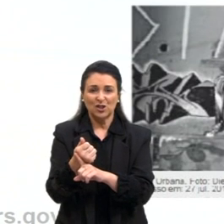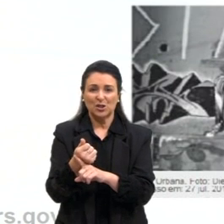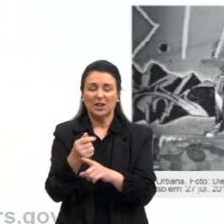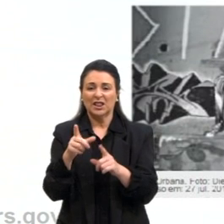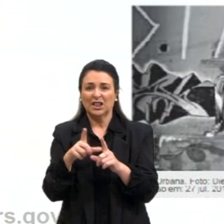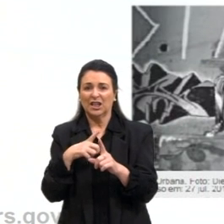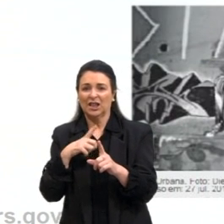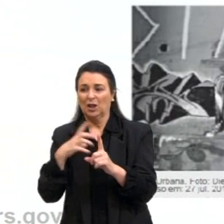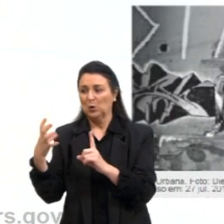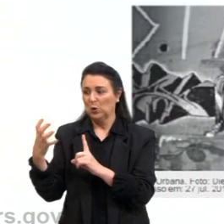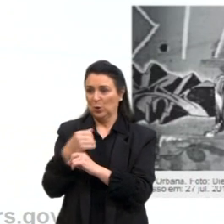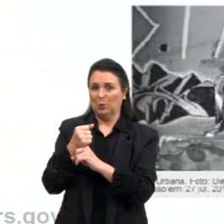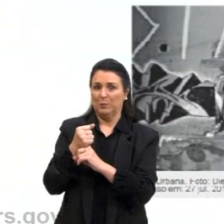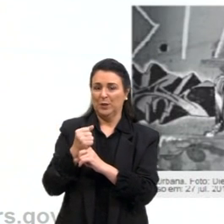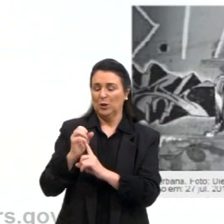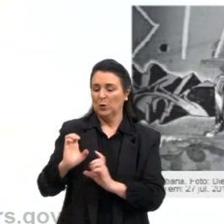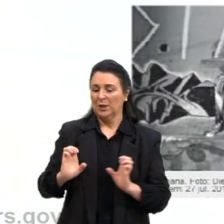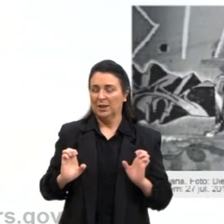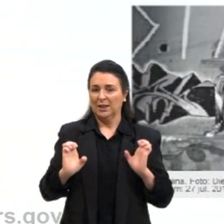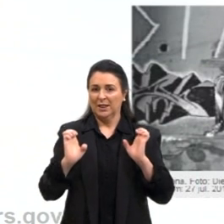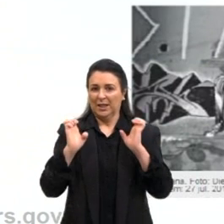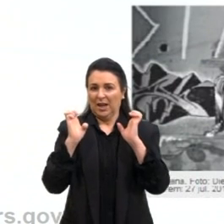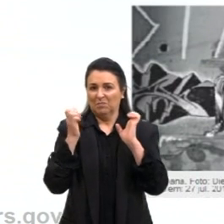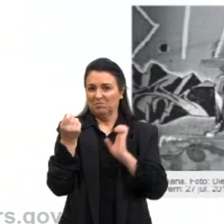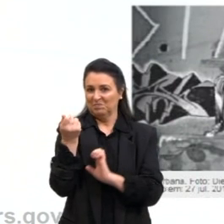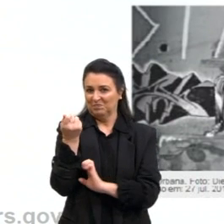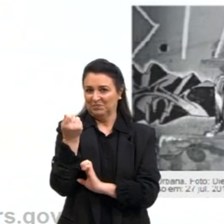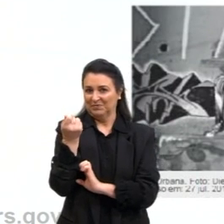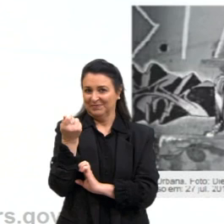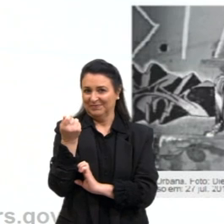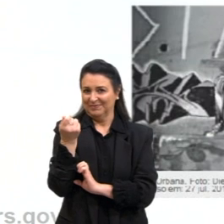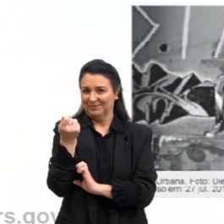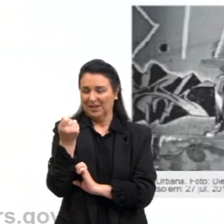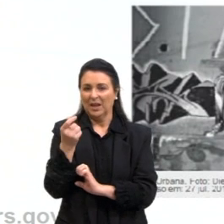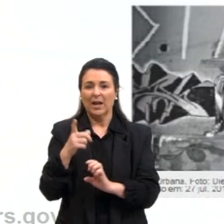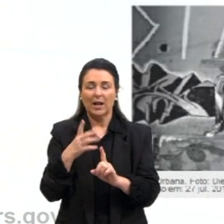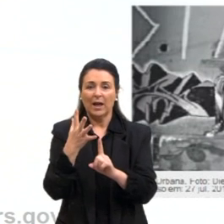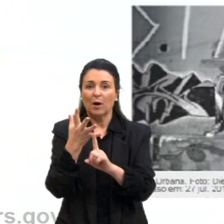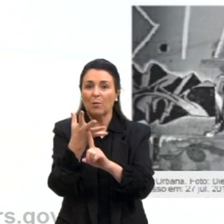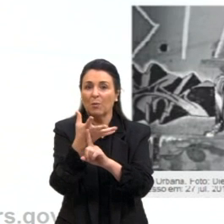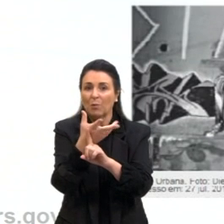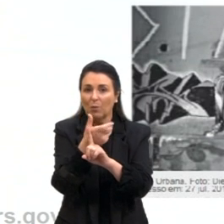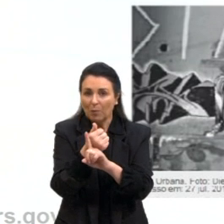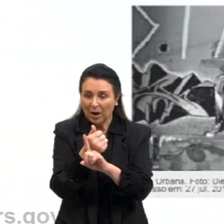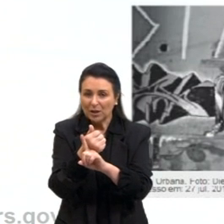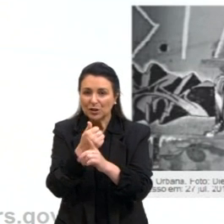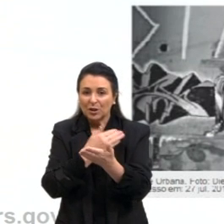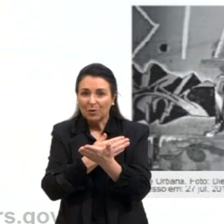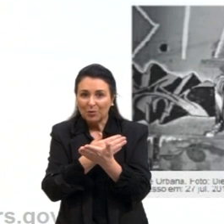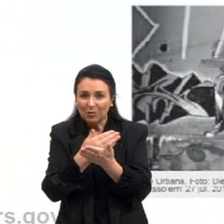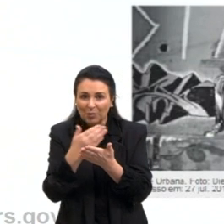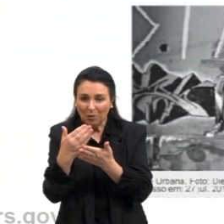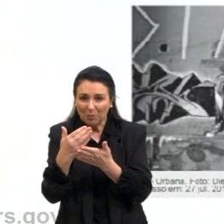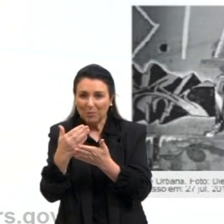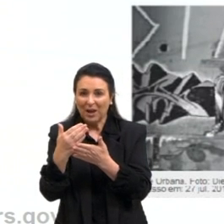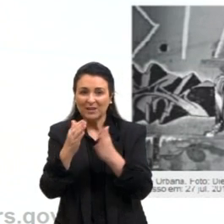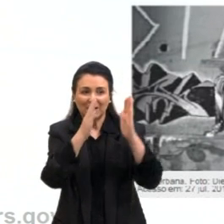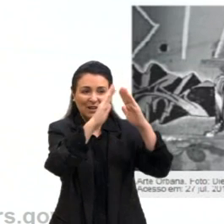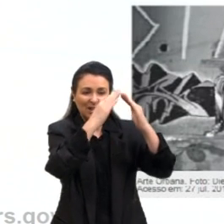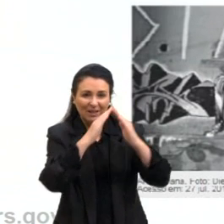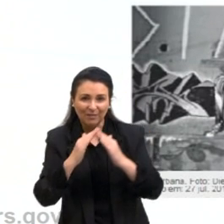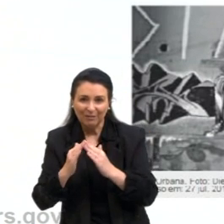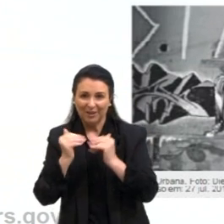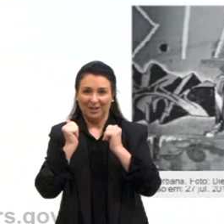considerado, como diz aqui no enunciado da questão, uma arte marginal, é uma arte que nasce na periferia, uma arte que nasce durante